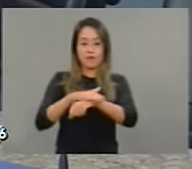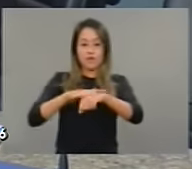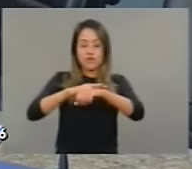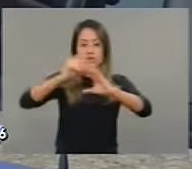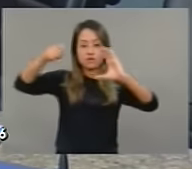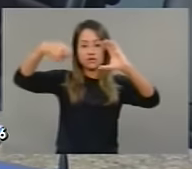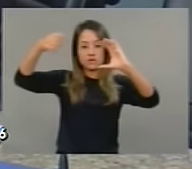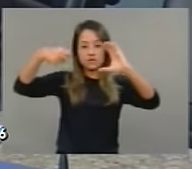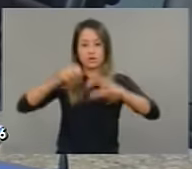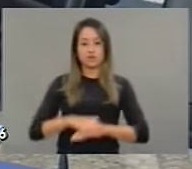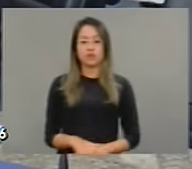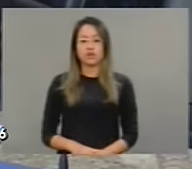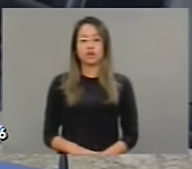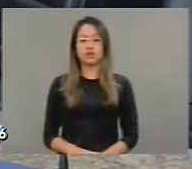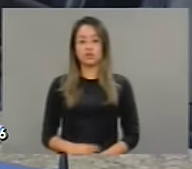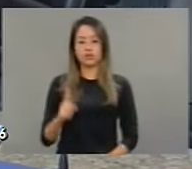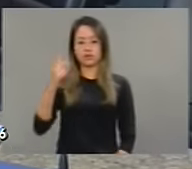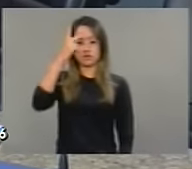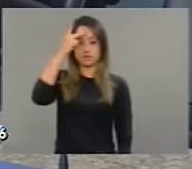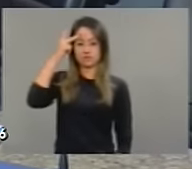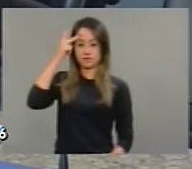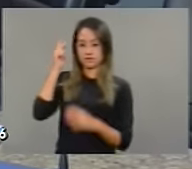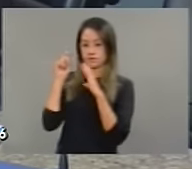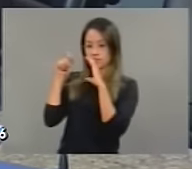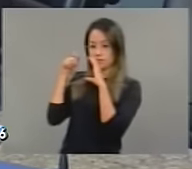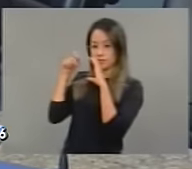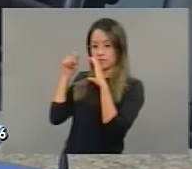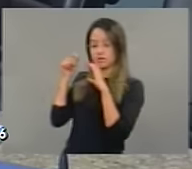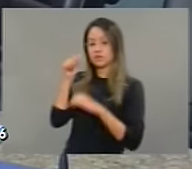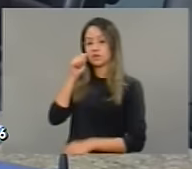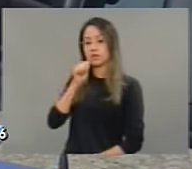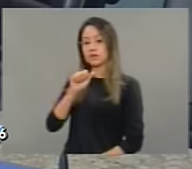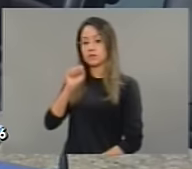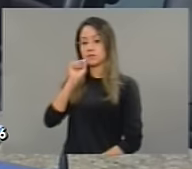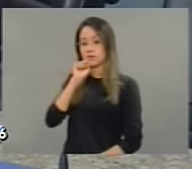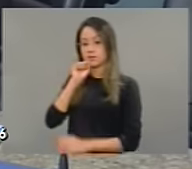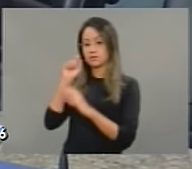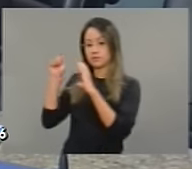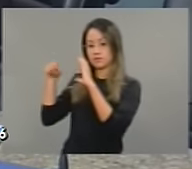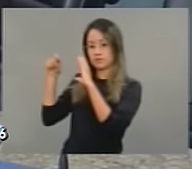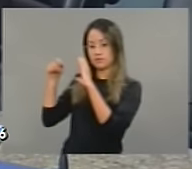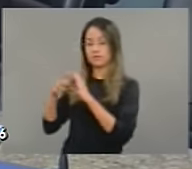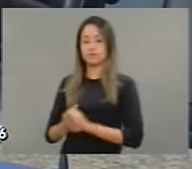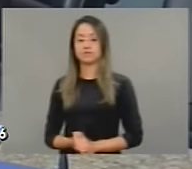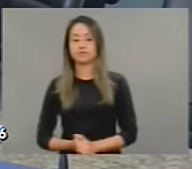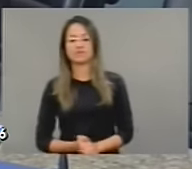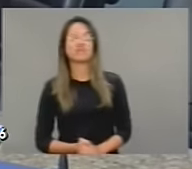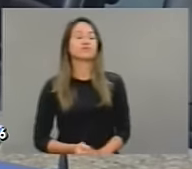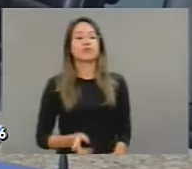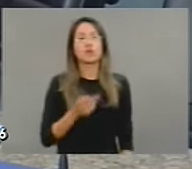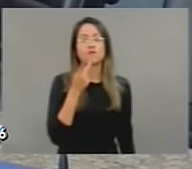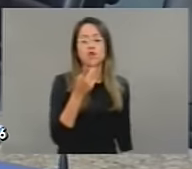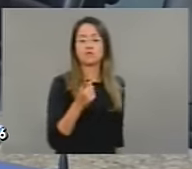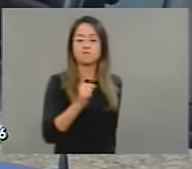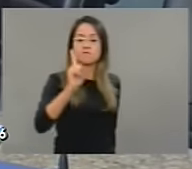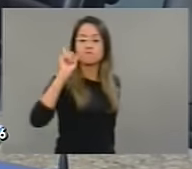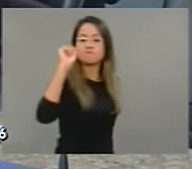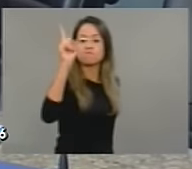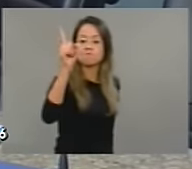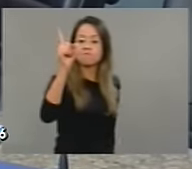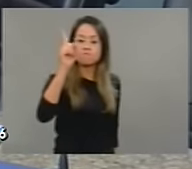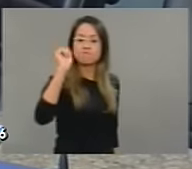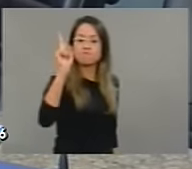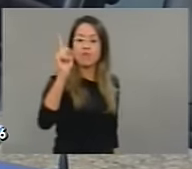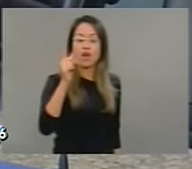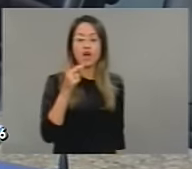e uma pessoa filmava do lado, mas só pegava a mãe do Félix, então pegava a câmera. E ela falava com a câmera e citava o nome de